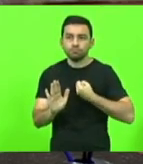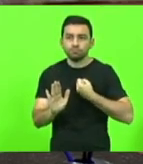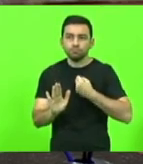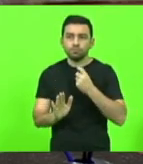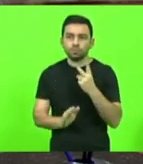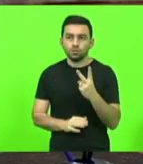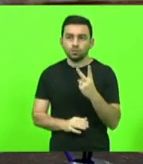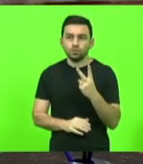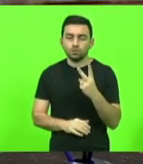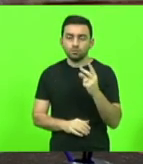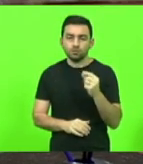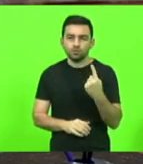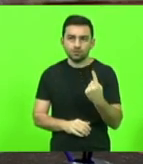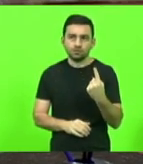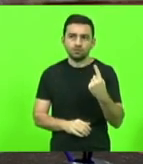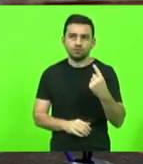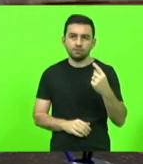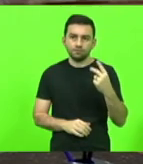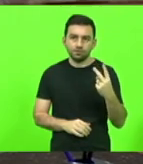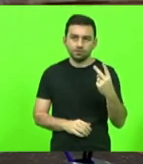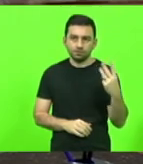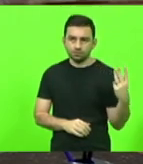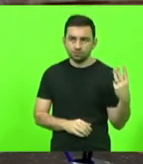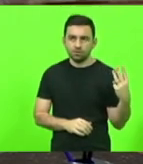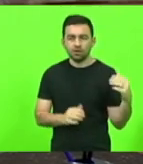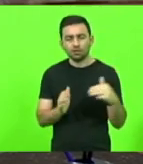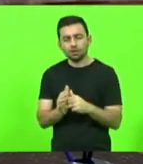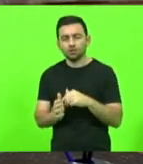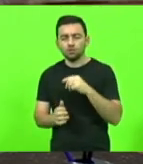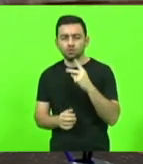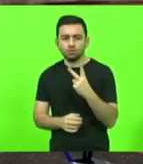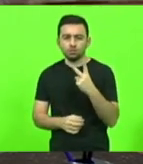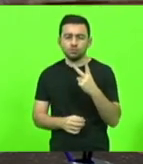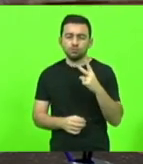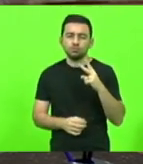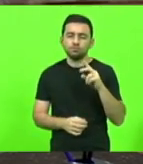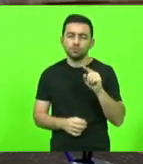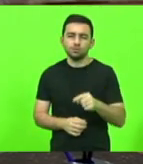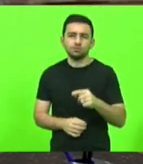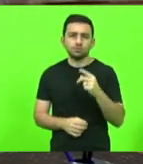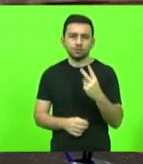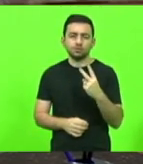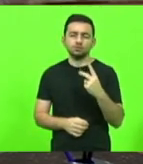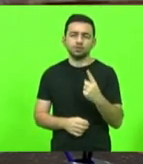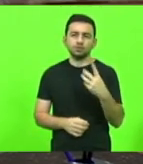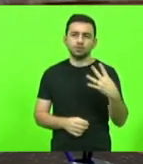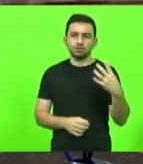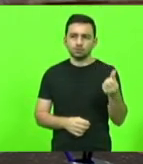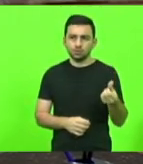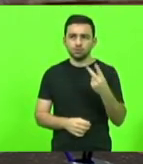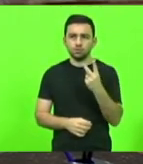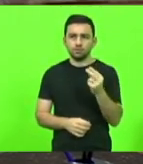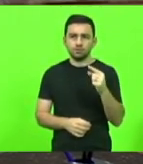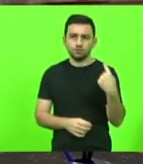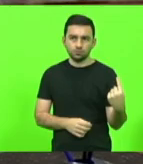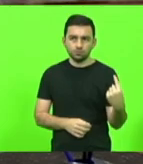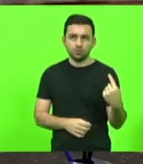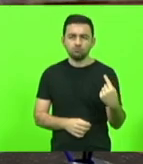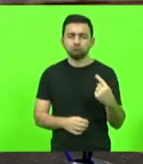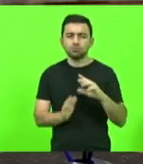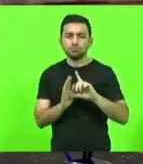.123 a 2.146, 2021. Em seguida, o senhor presidente